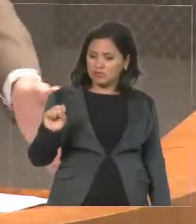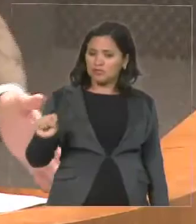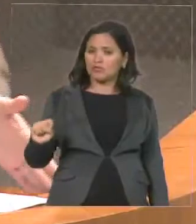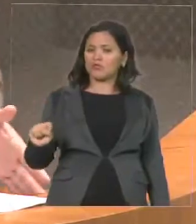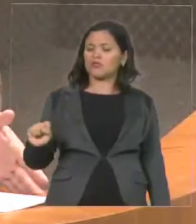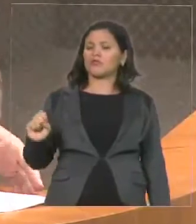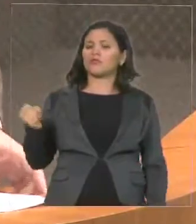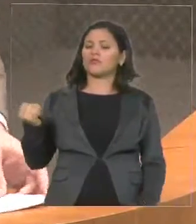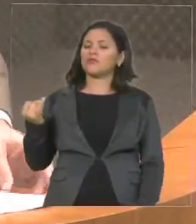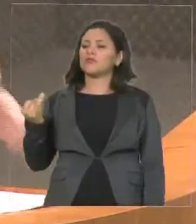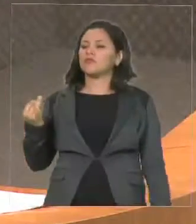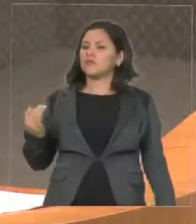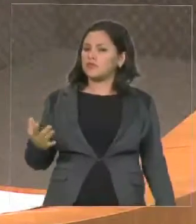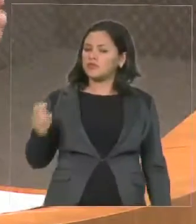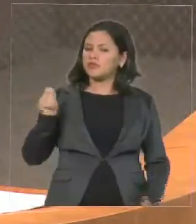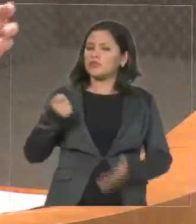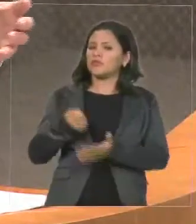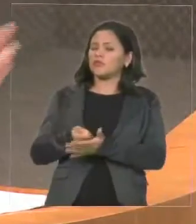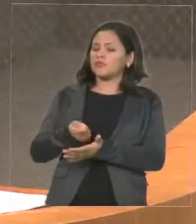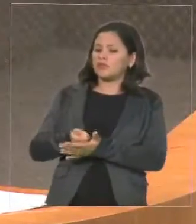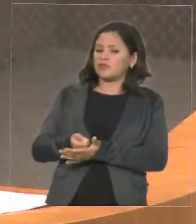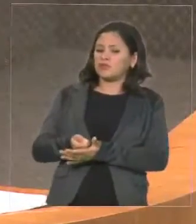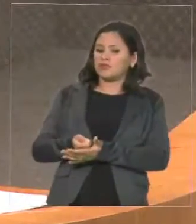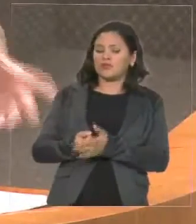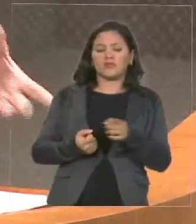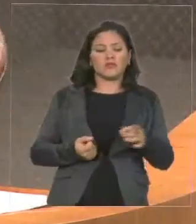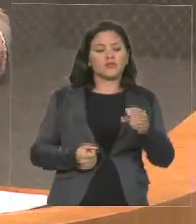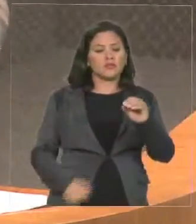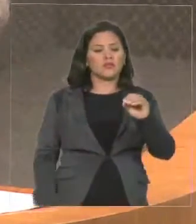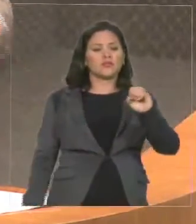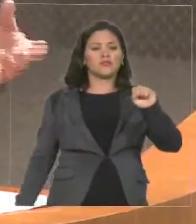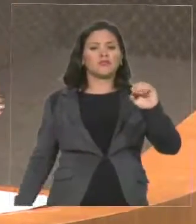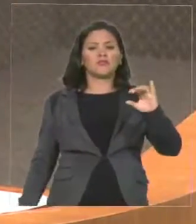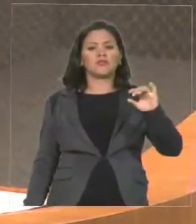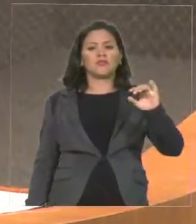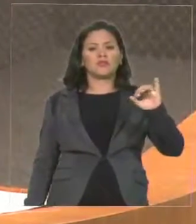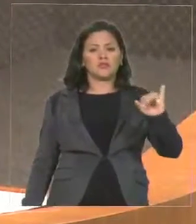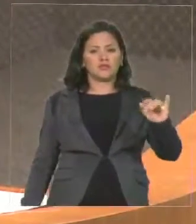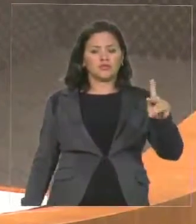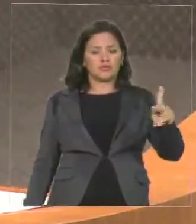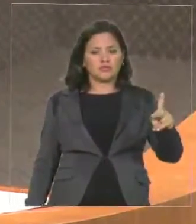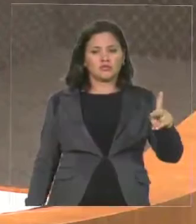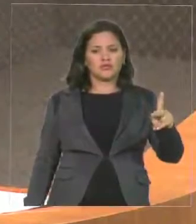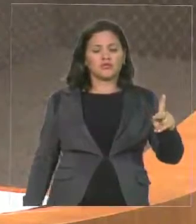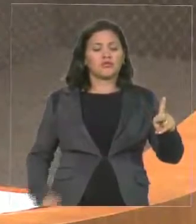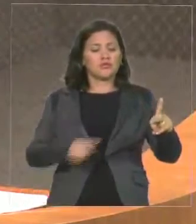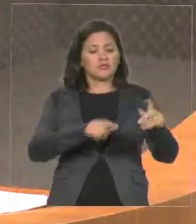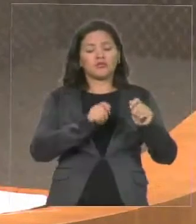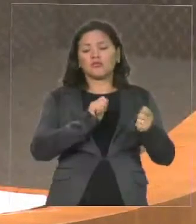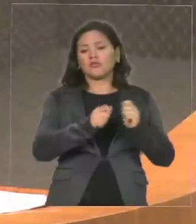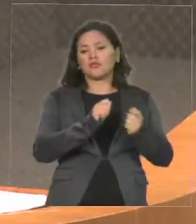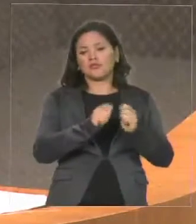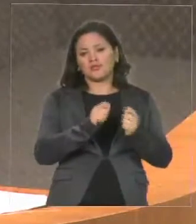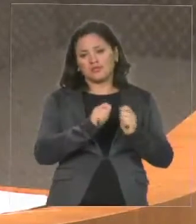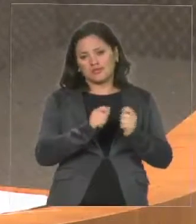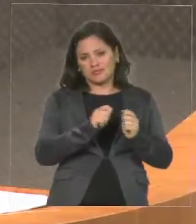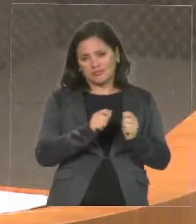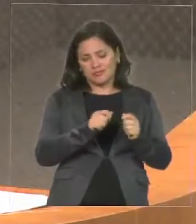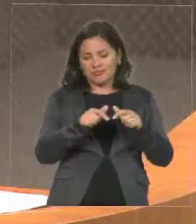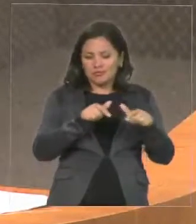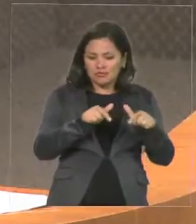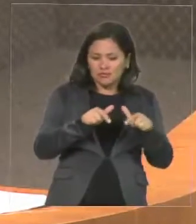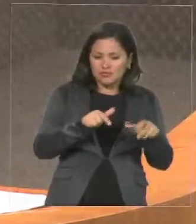X por mês, e lá essa OSCIP vai administrar a mão de obra e os produtos que têm que ser comprados. Na